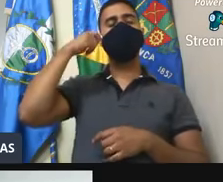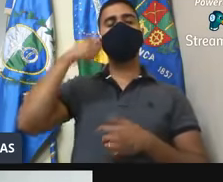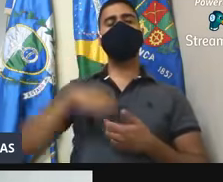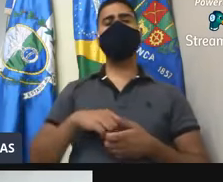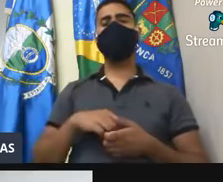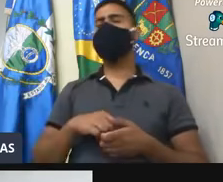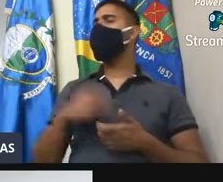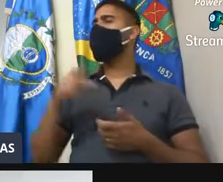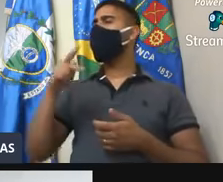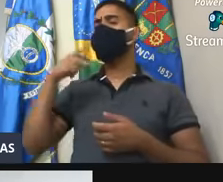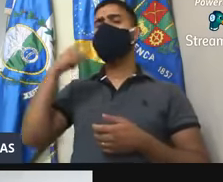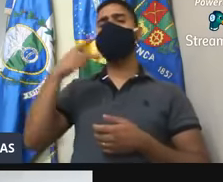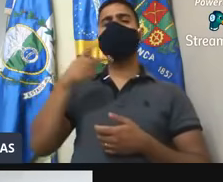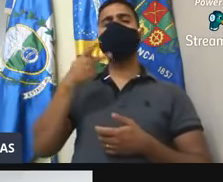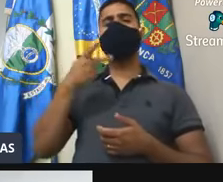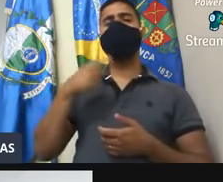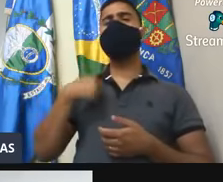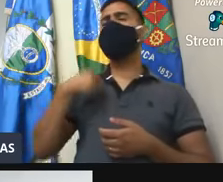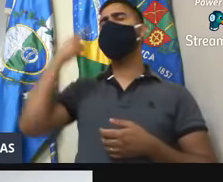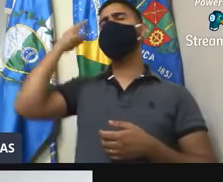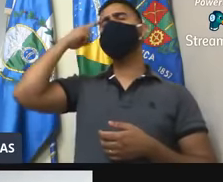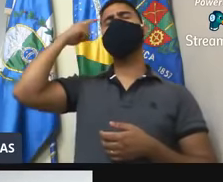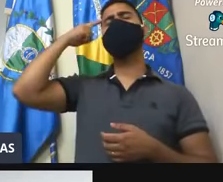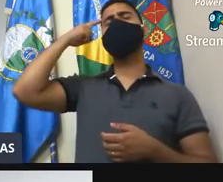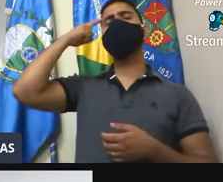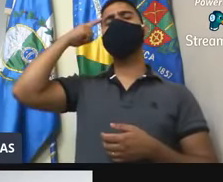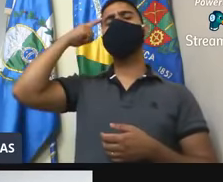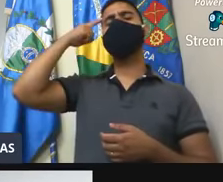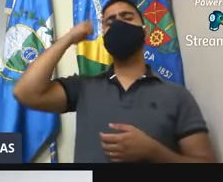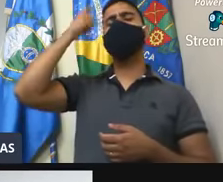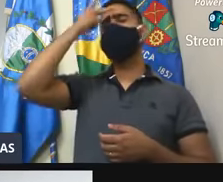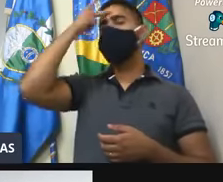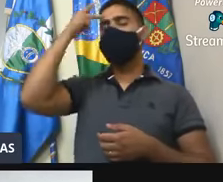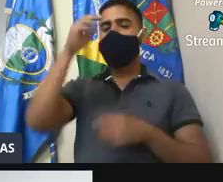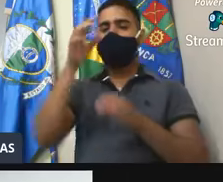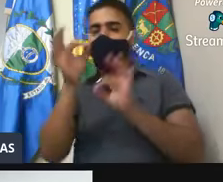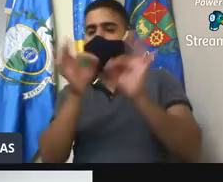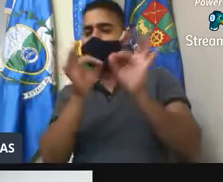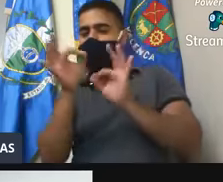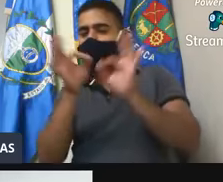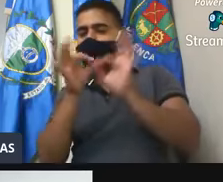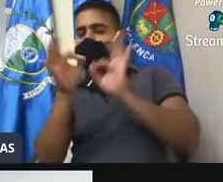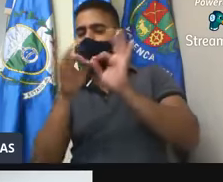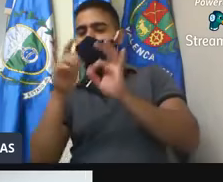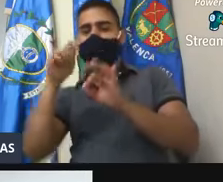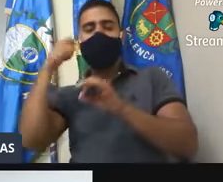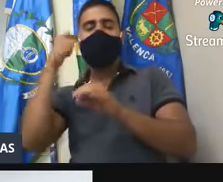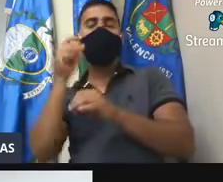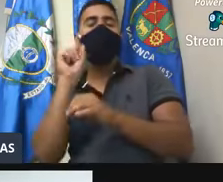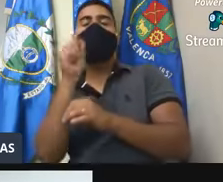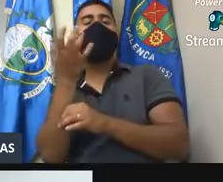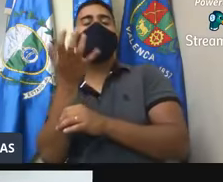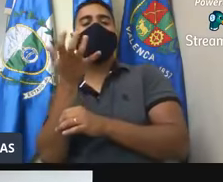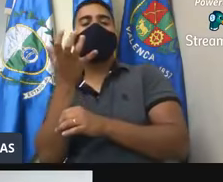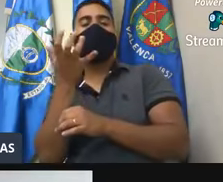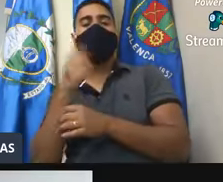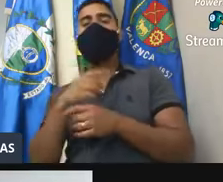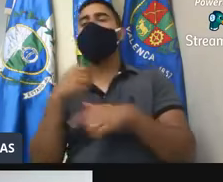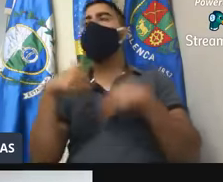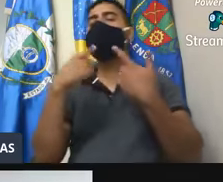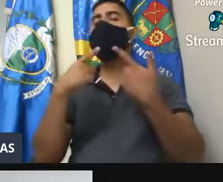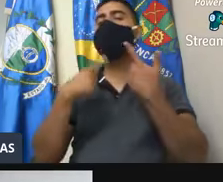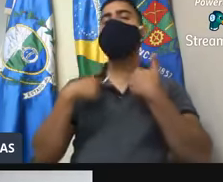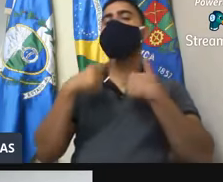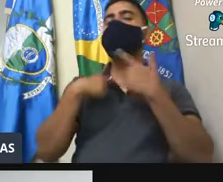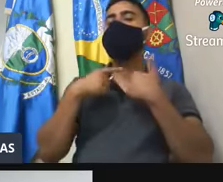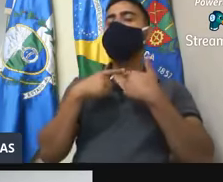eu fico imaginando as pessoas que montam o vídeo, quais as intenções deles, lógico que